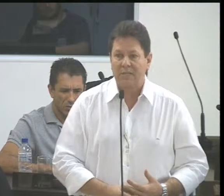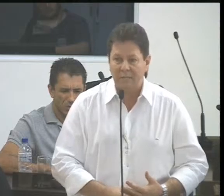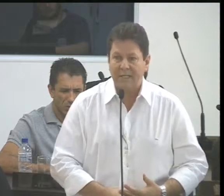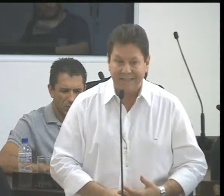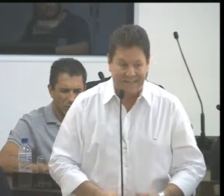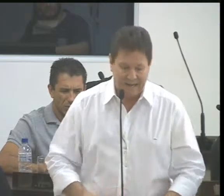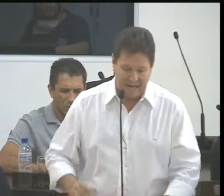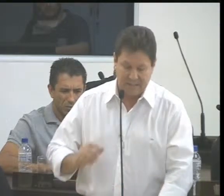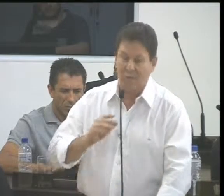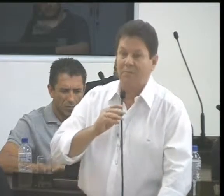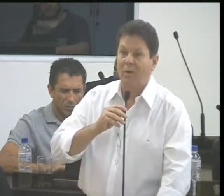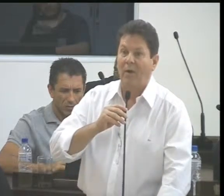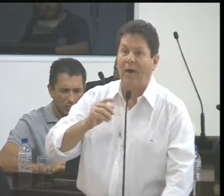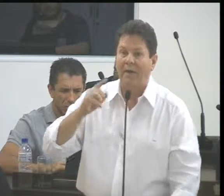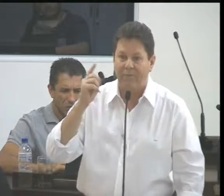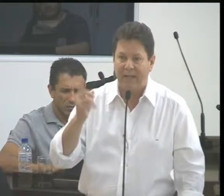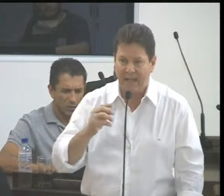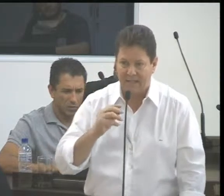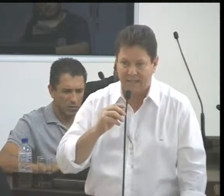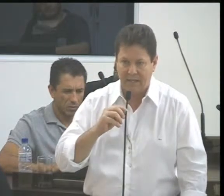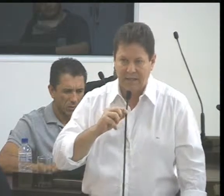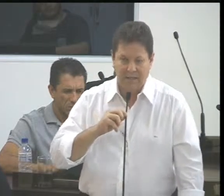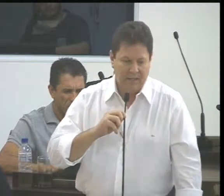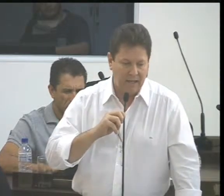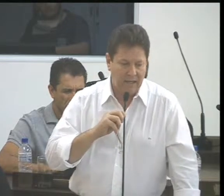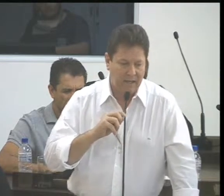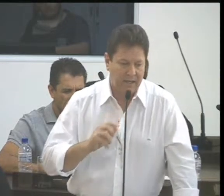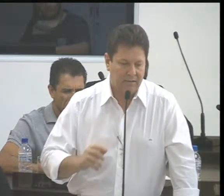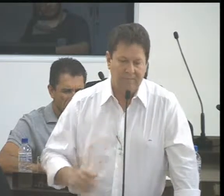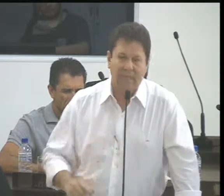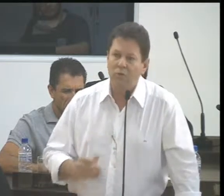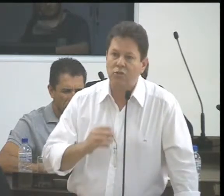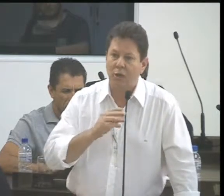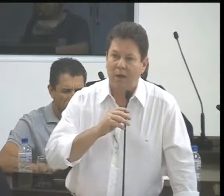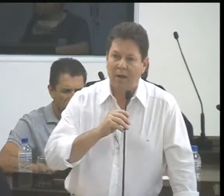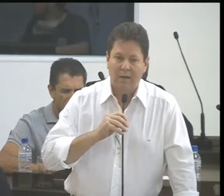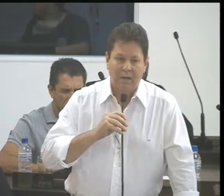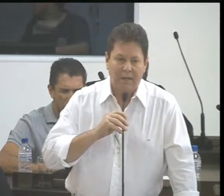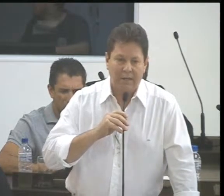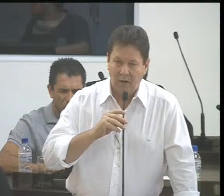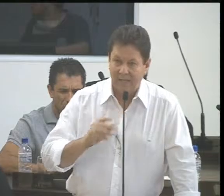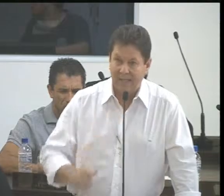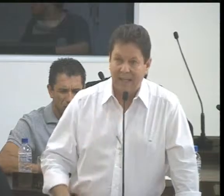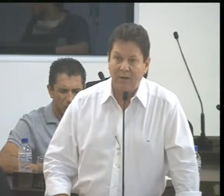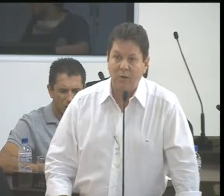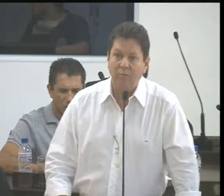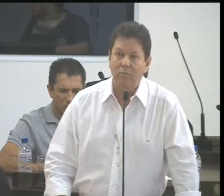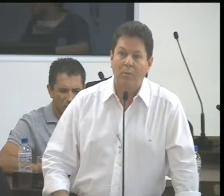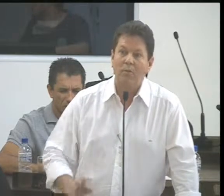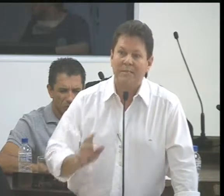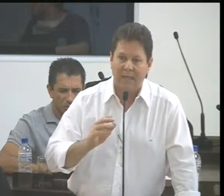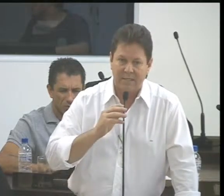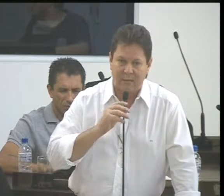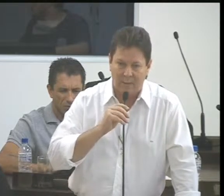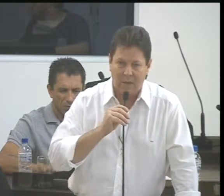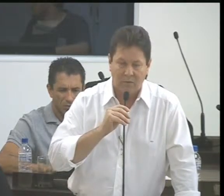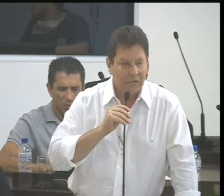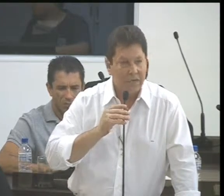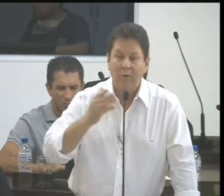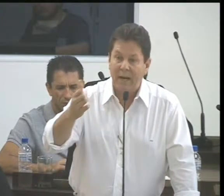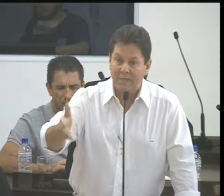que essa faculdade pudesse ser instalada no município de Limeira. A segunda questão, preceptoria. Hoje nós temos a Santa Casa, que é um hospital